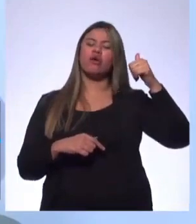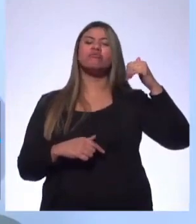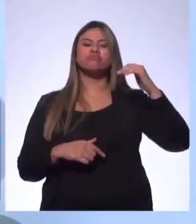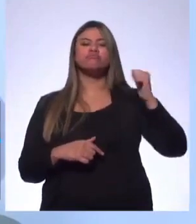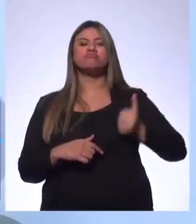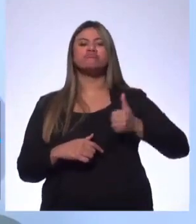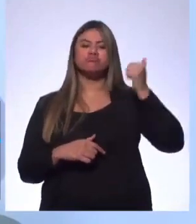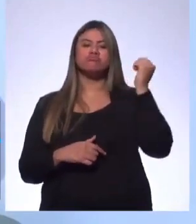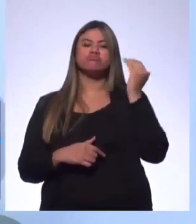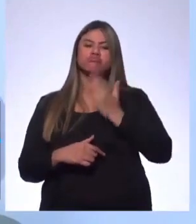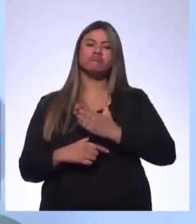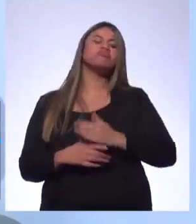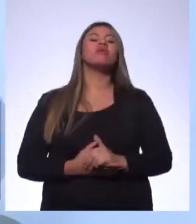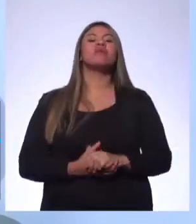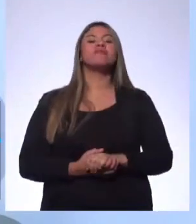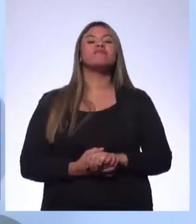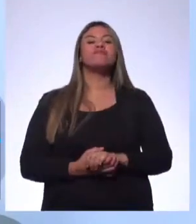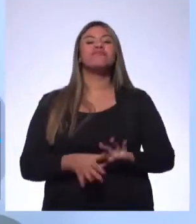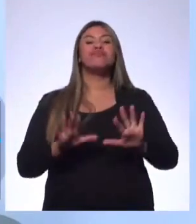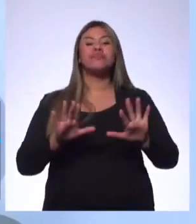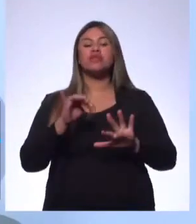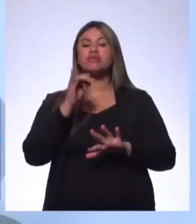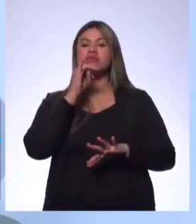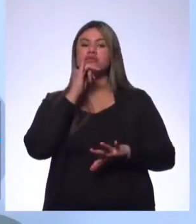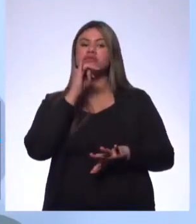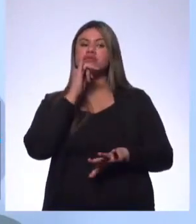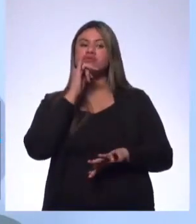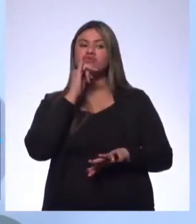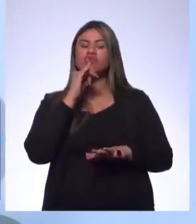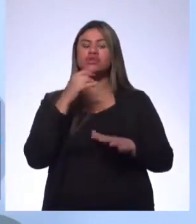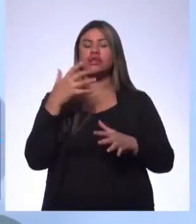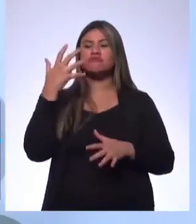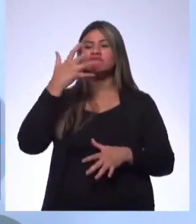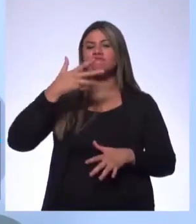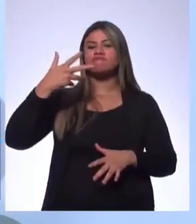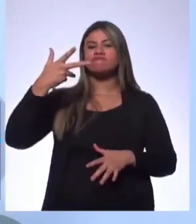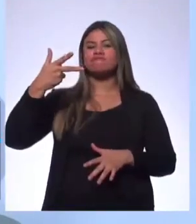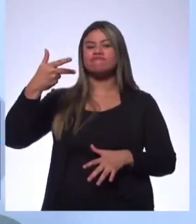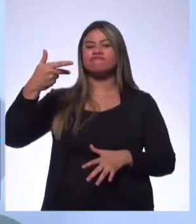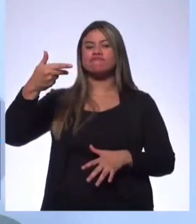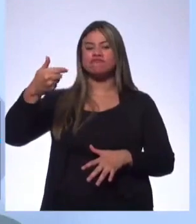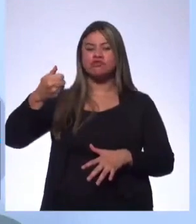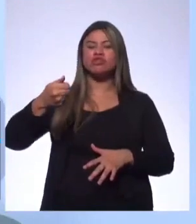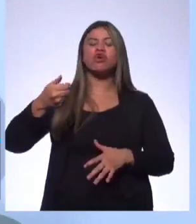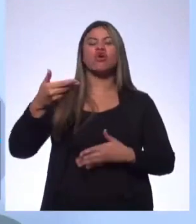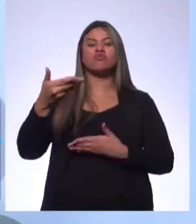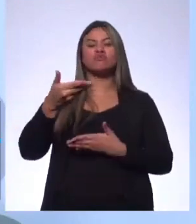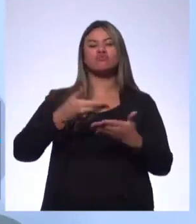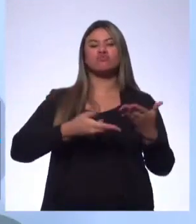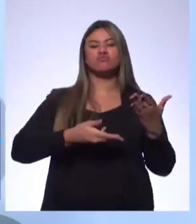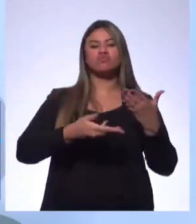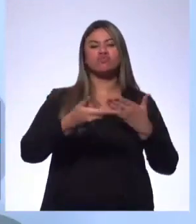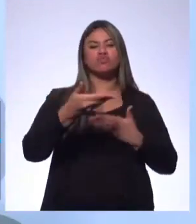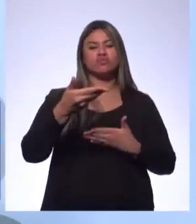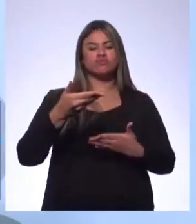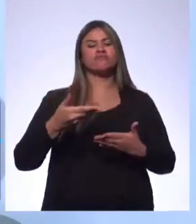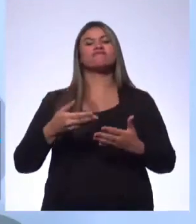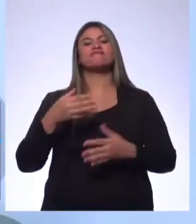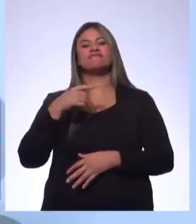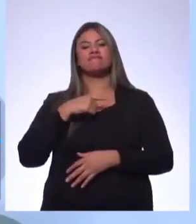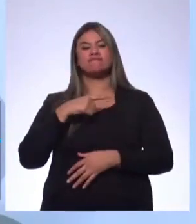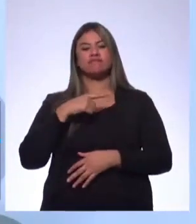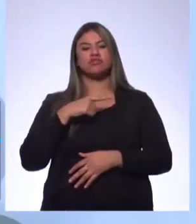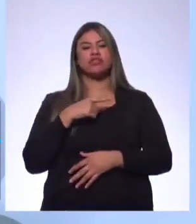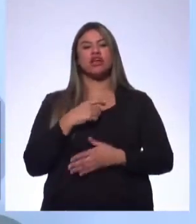supera e assim vai. Então, você vai ali trazendo com que o leitor vá se interagindo, você interage com o leitor